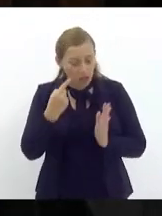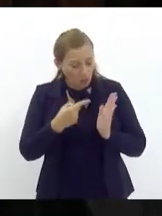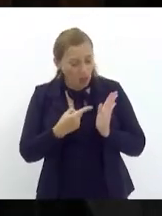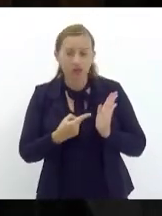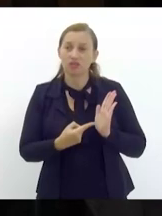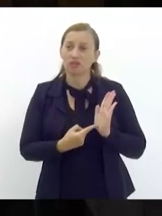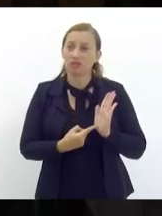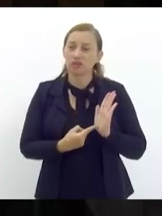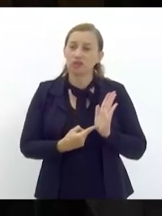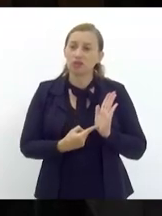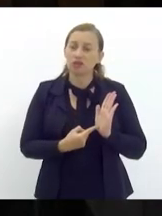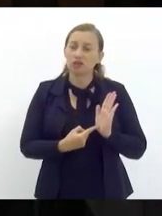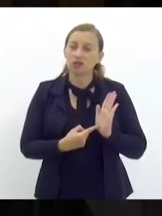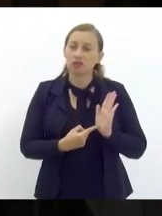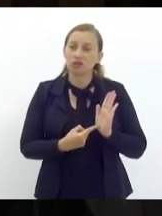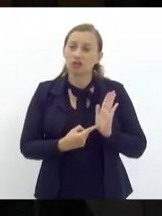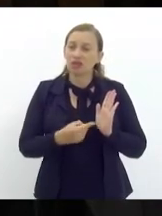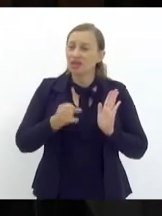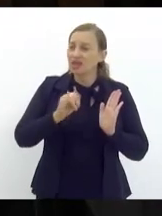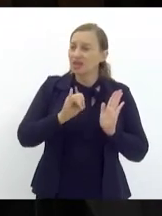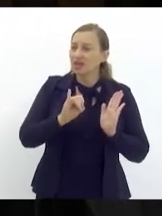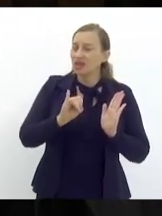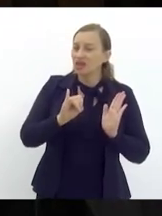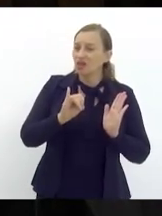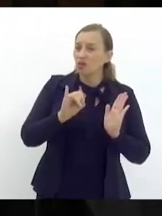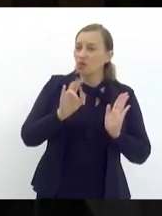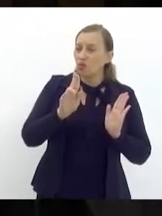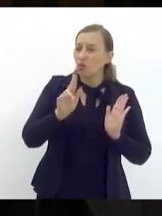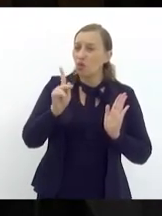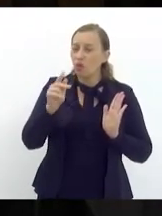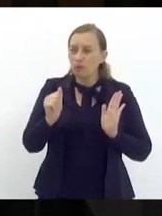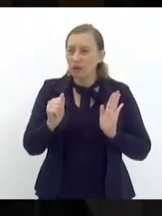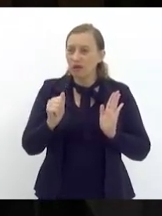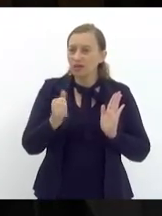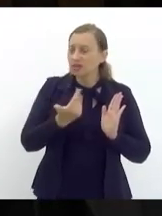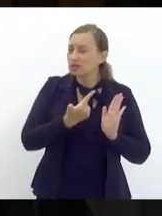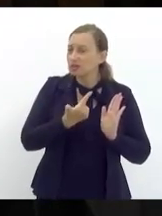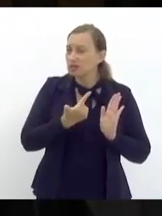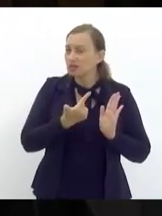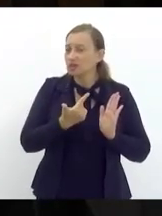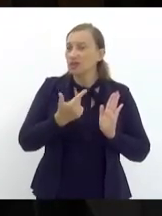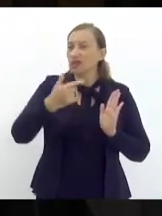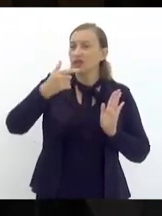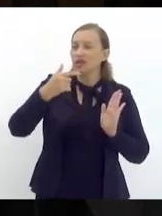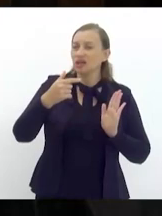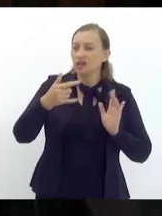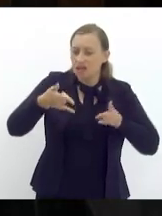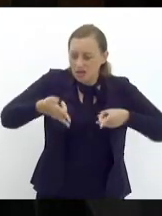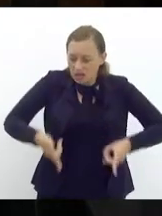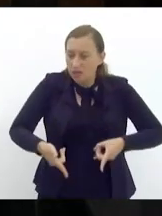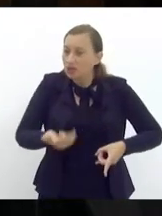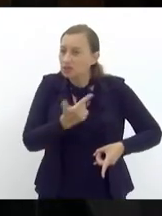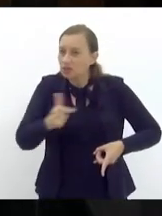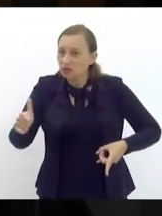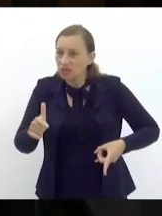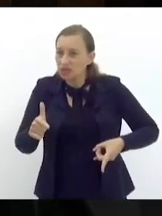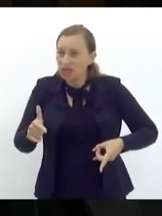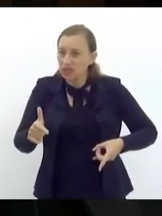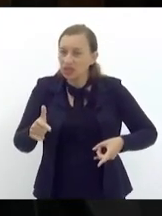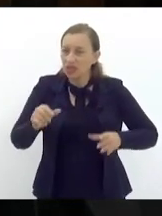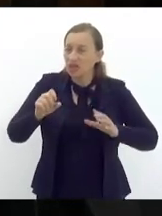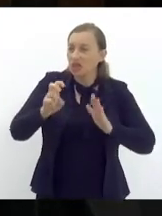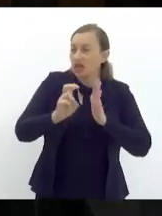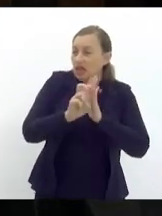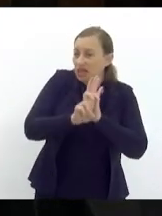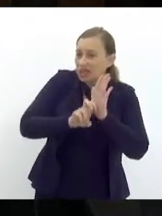a UPA de Itaperuna não tem maca cadeiras de rodas falta insumos falta até papel higiênico os